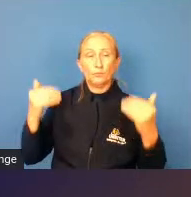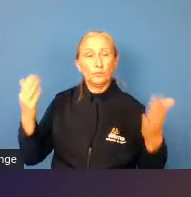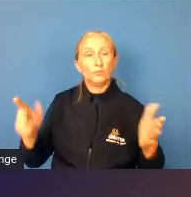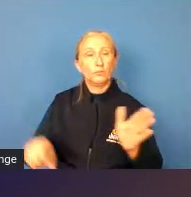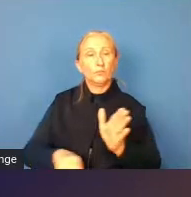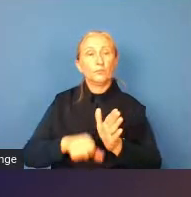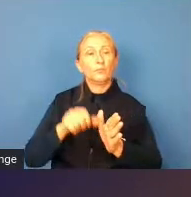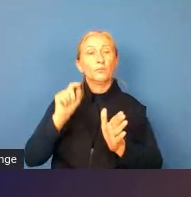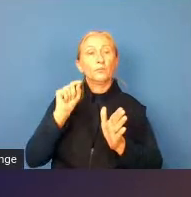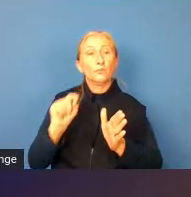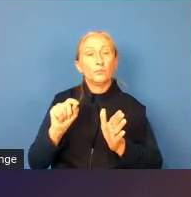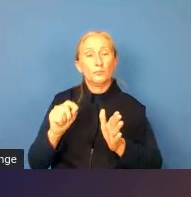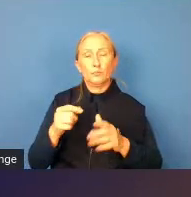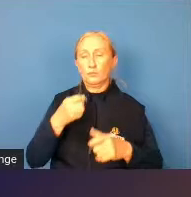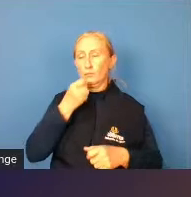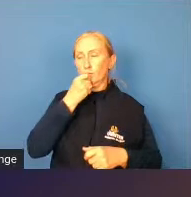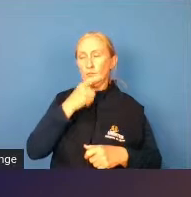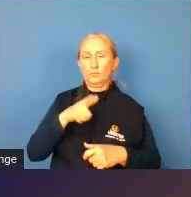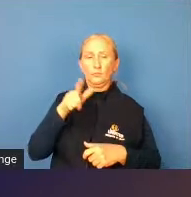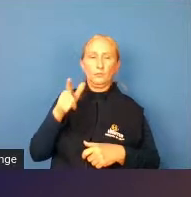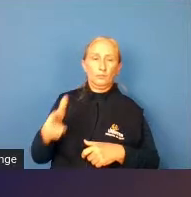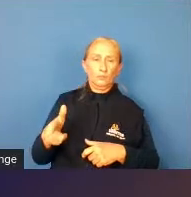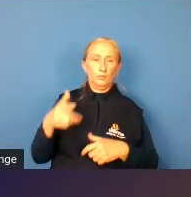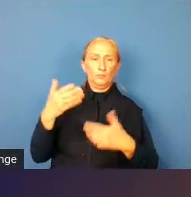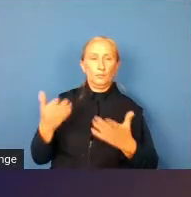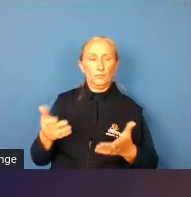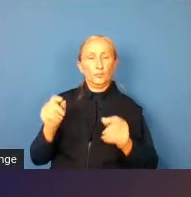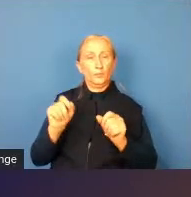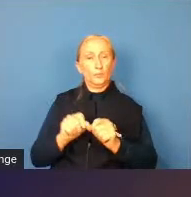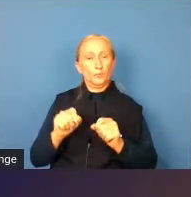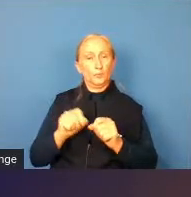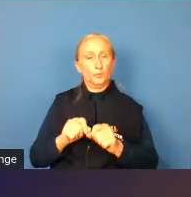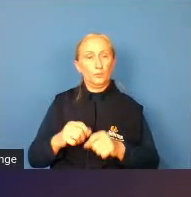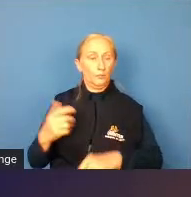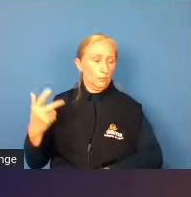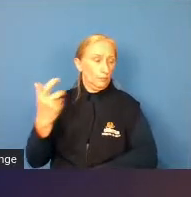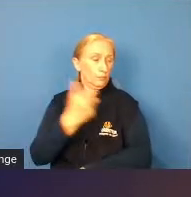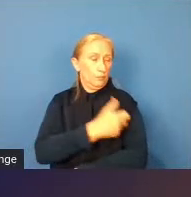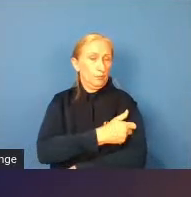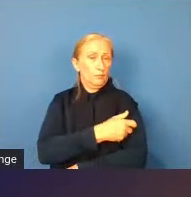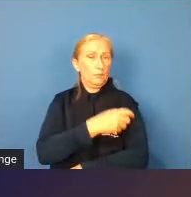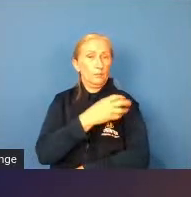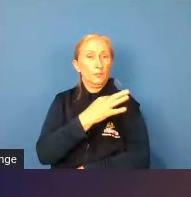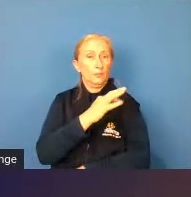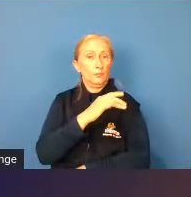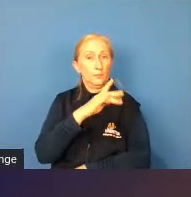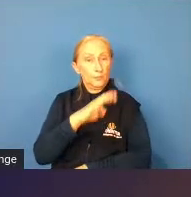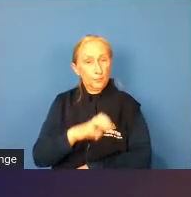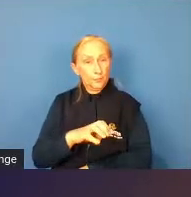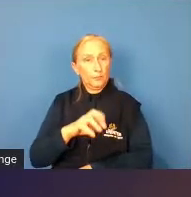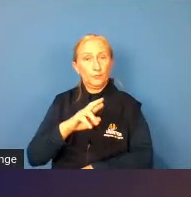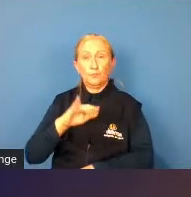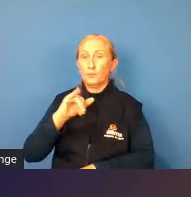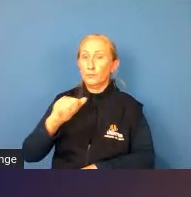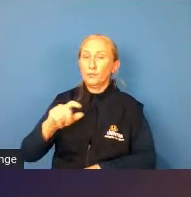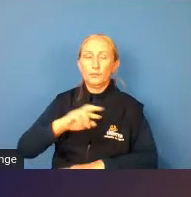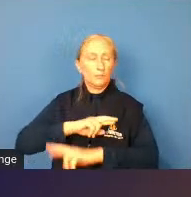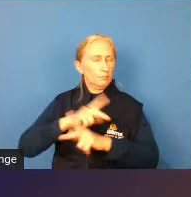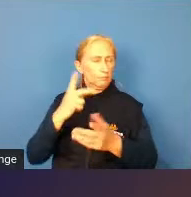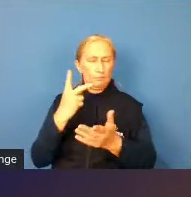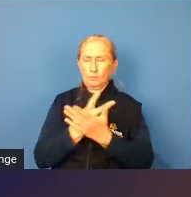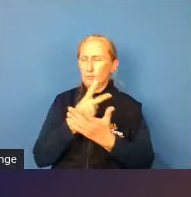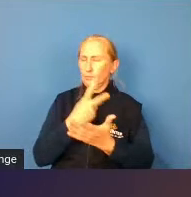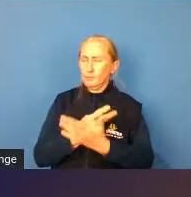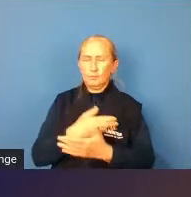primeiro aquela ironia né de que tinha sido causada pela vacina tríplice viral mas isso é totalmente errado